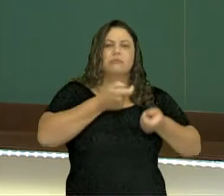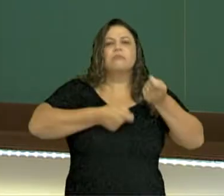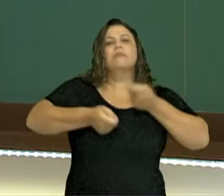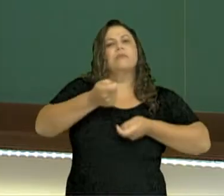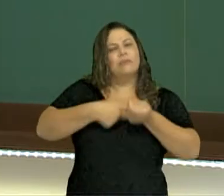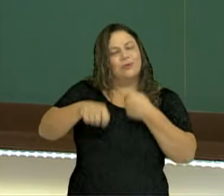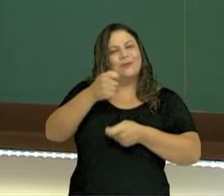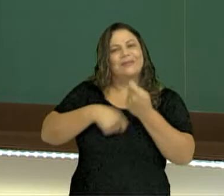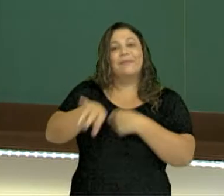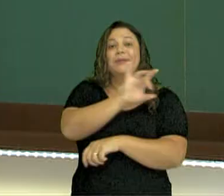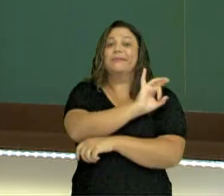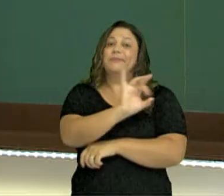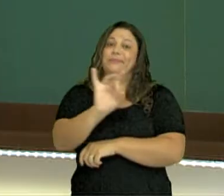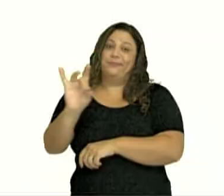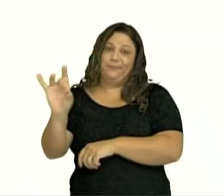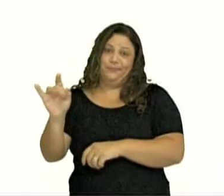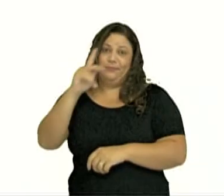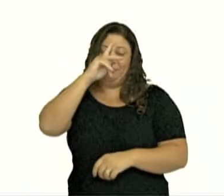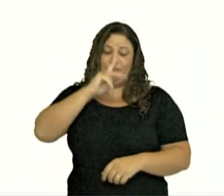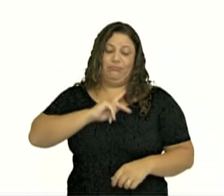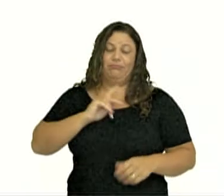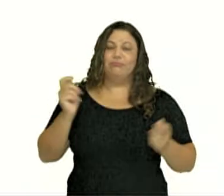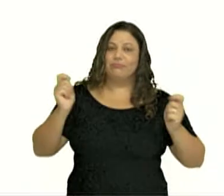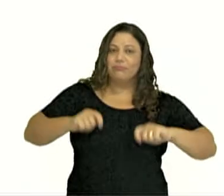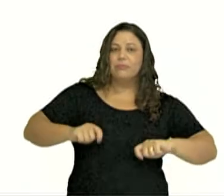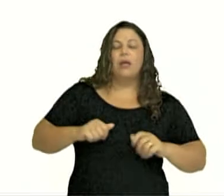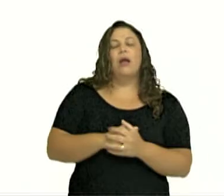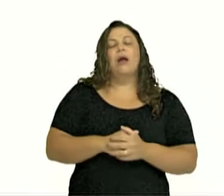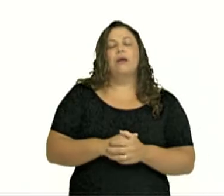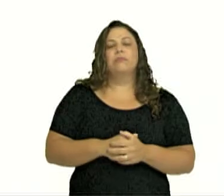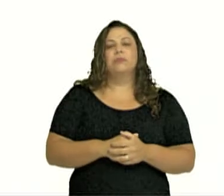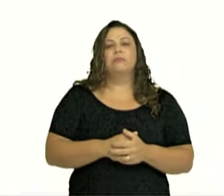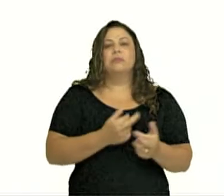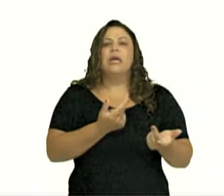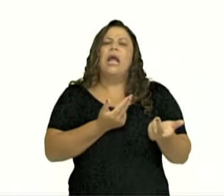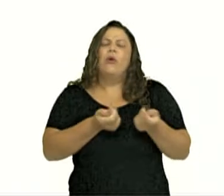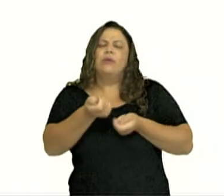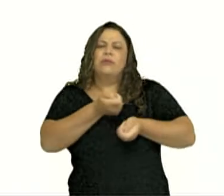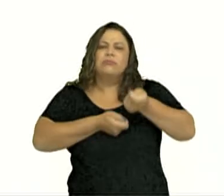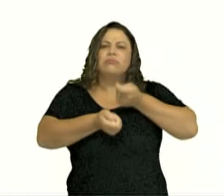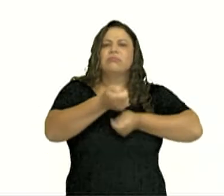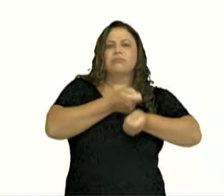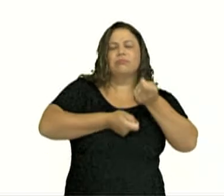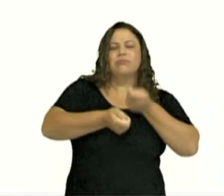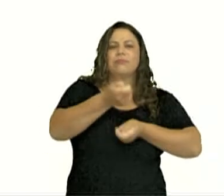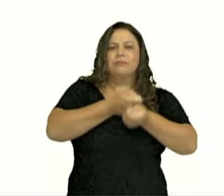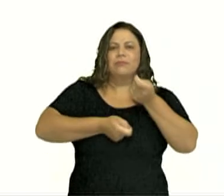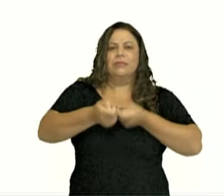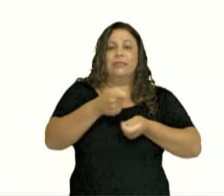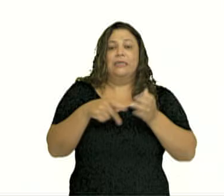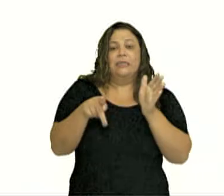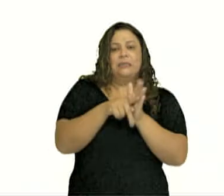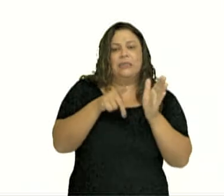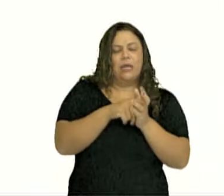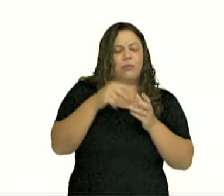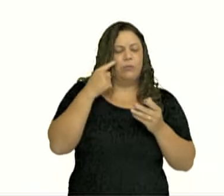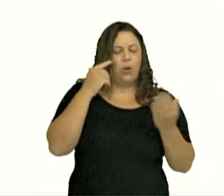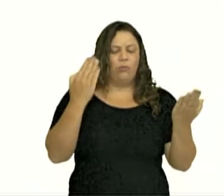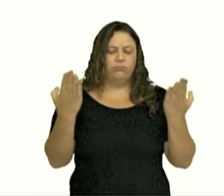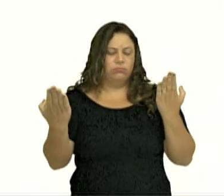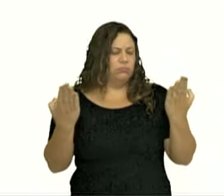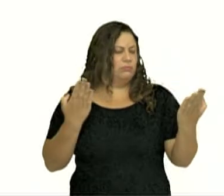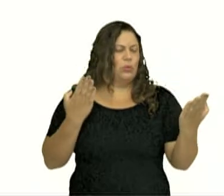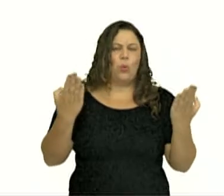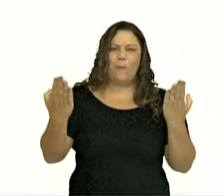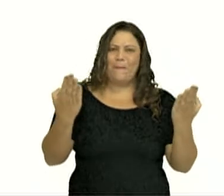individual. Ele funciona como um espelho das nossas finanças. Se a gente não tem um espelho, fica difícil da